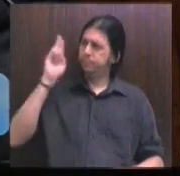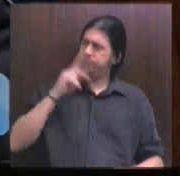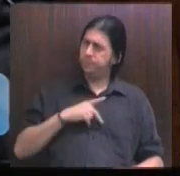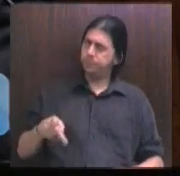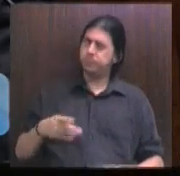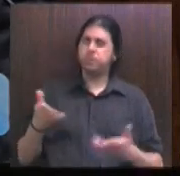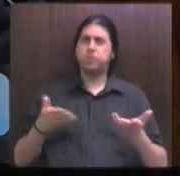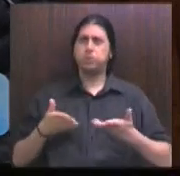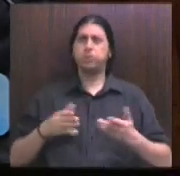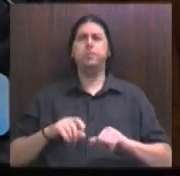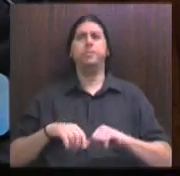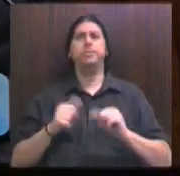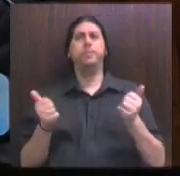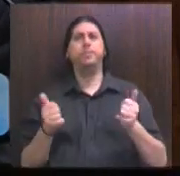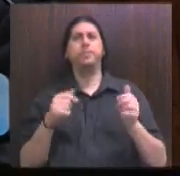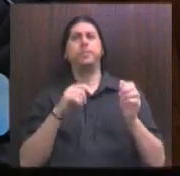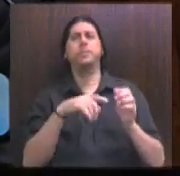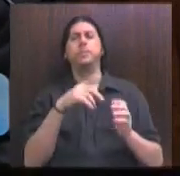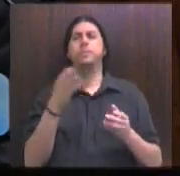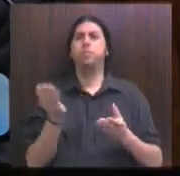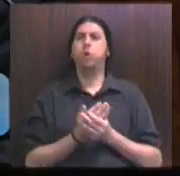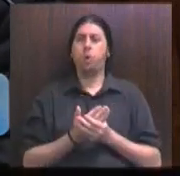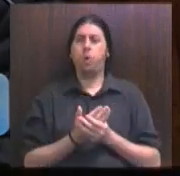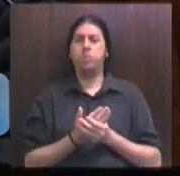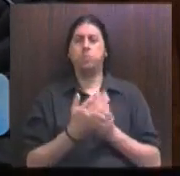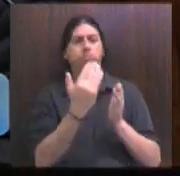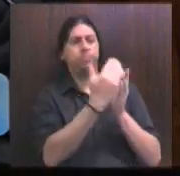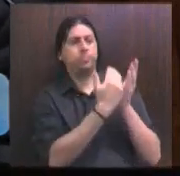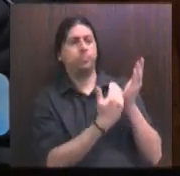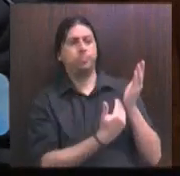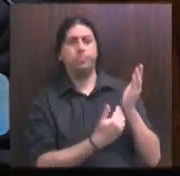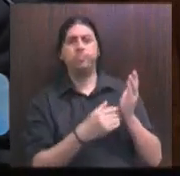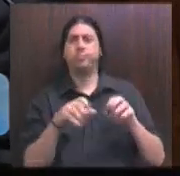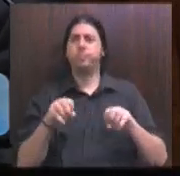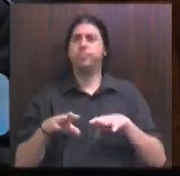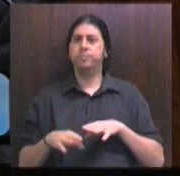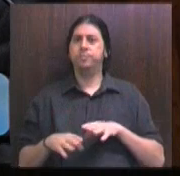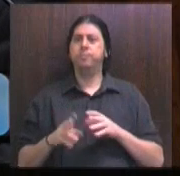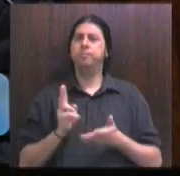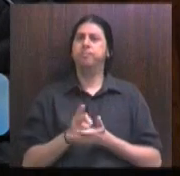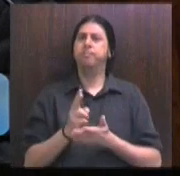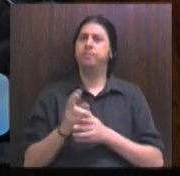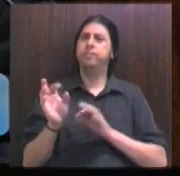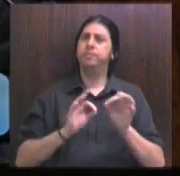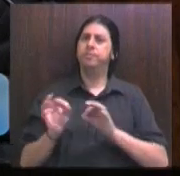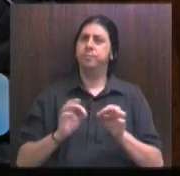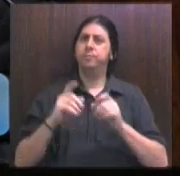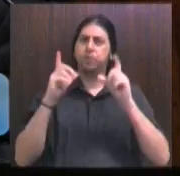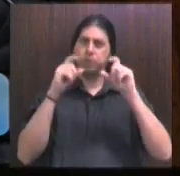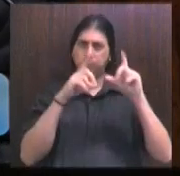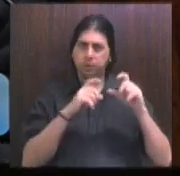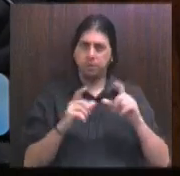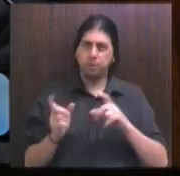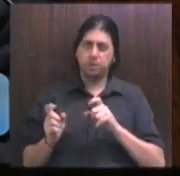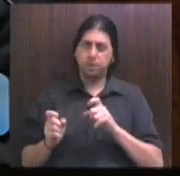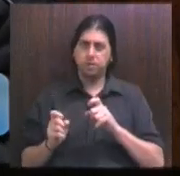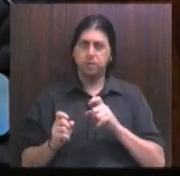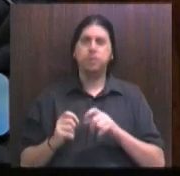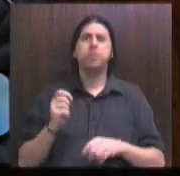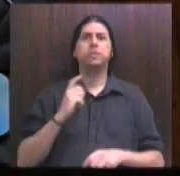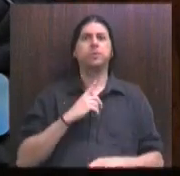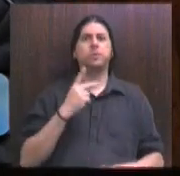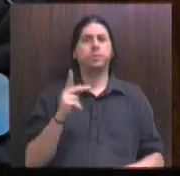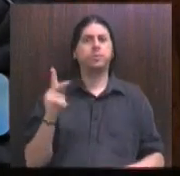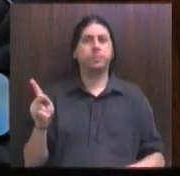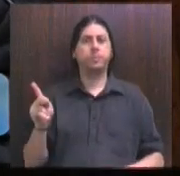para que hoje a gente quebre um pouquinho o protocolo, porque geralmente a gente faz uma foto, uma fotografia, um retrato aí